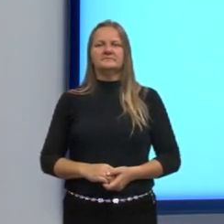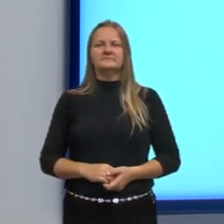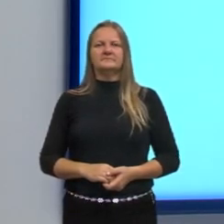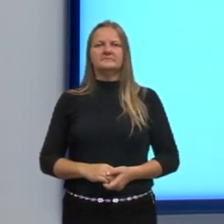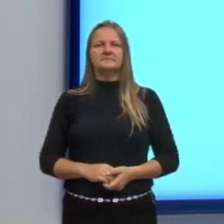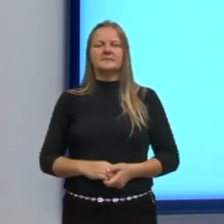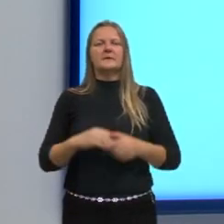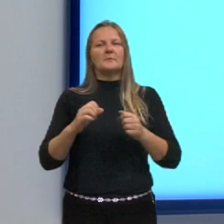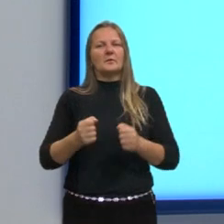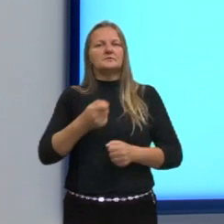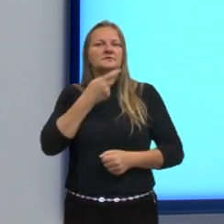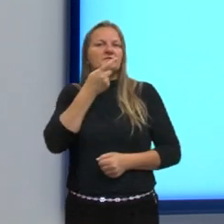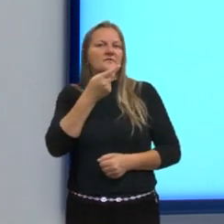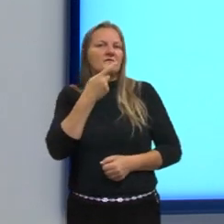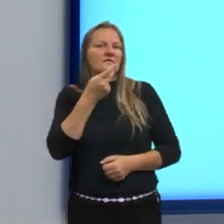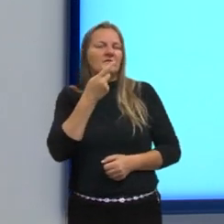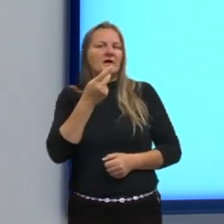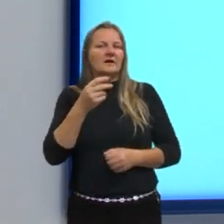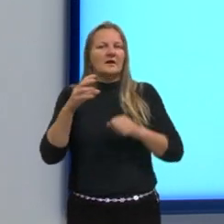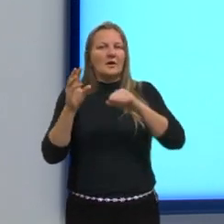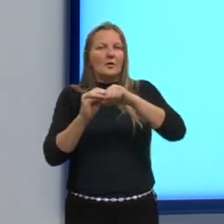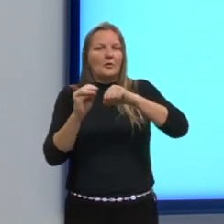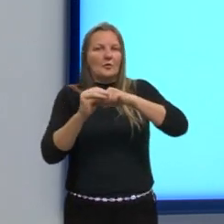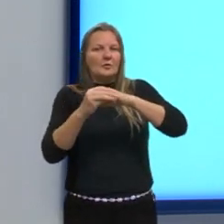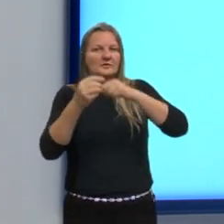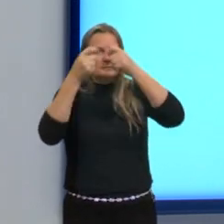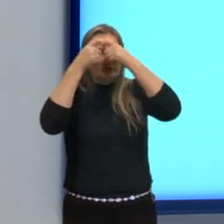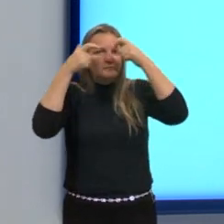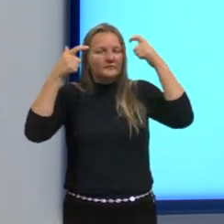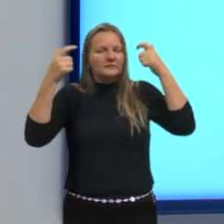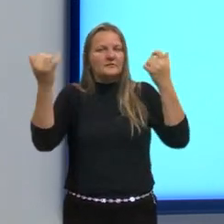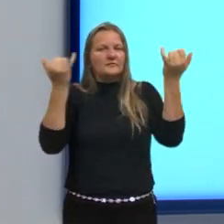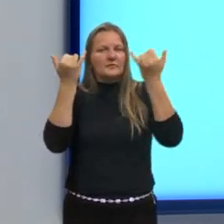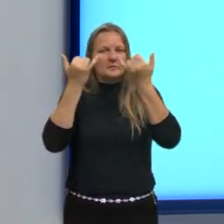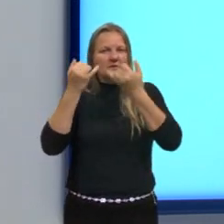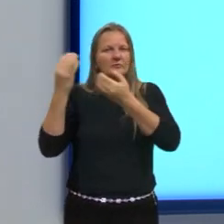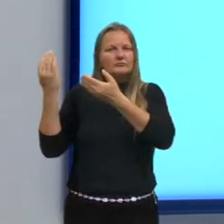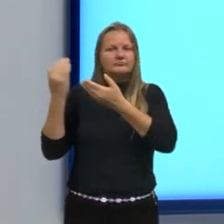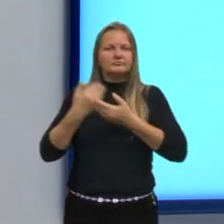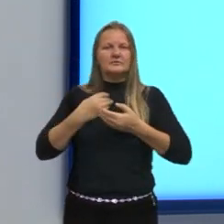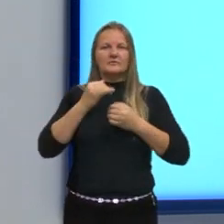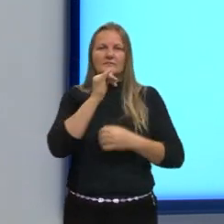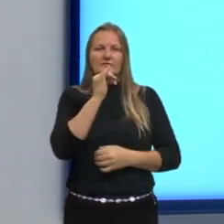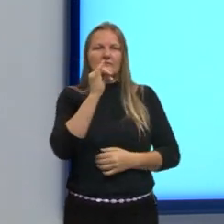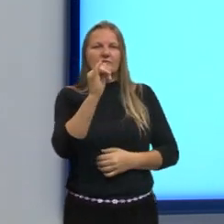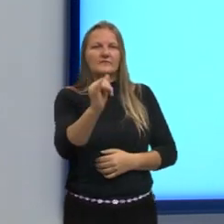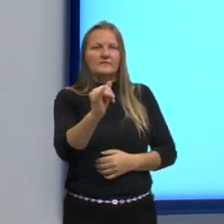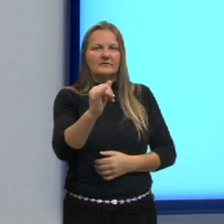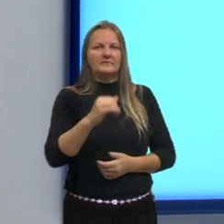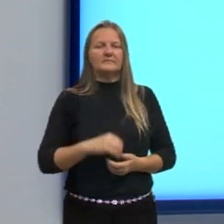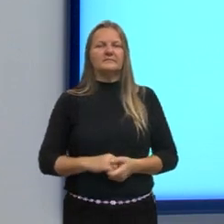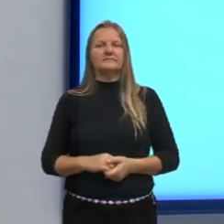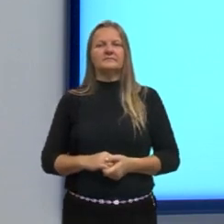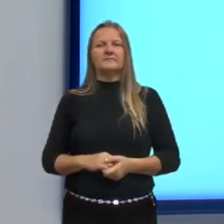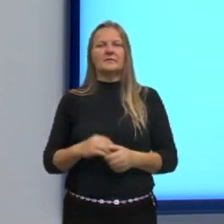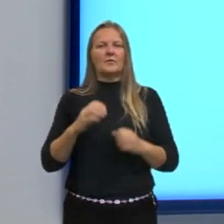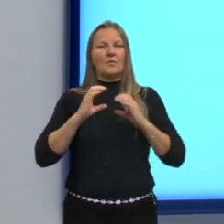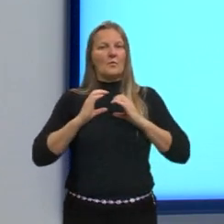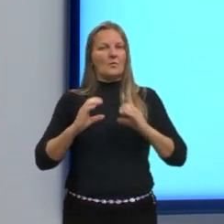da fala, aquele conhecimento, aquela informação que tu recebeu, pode sair através da fala, do teu